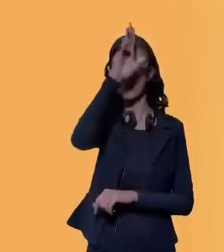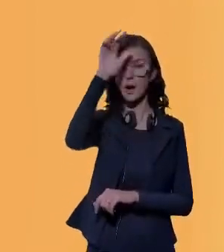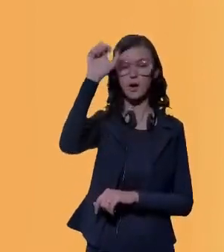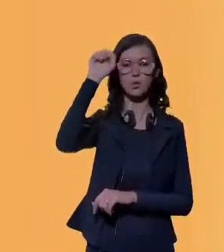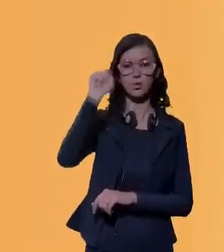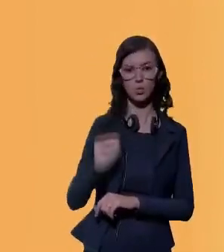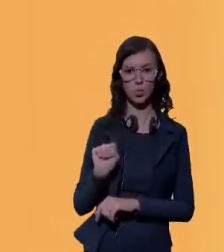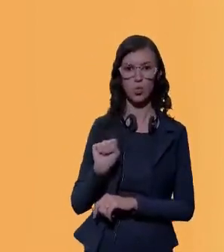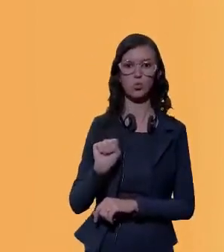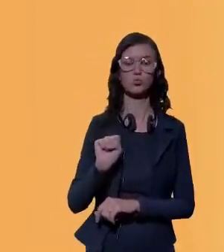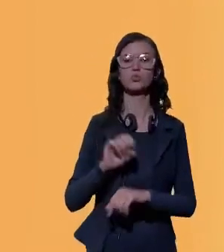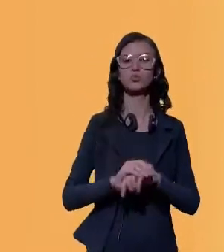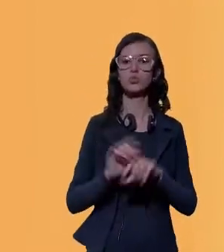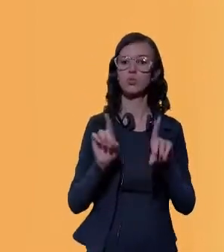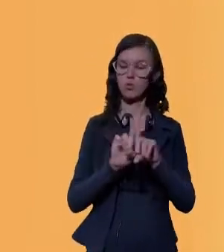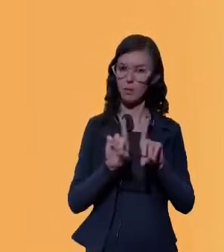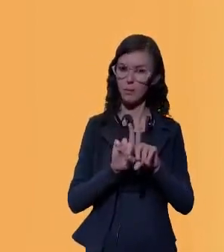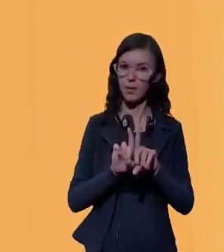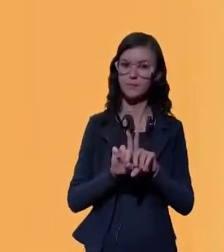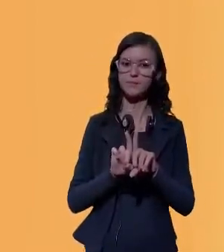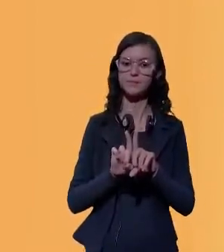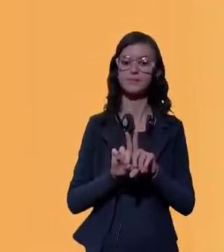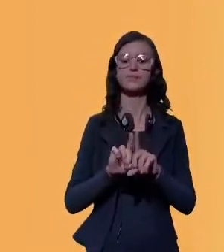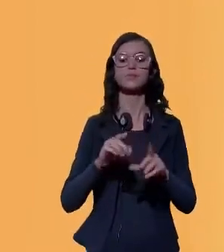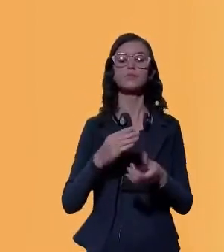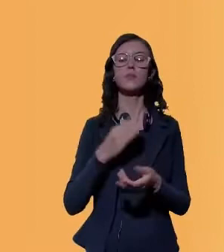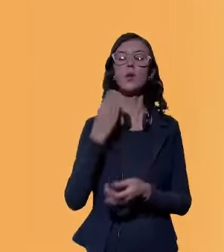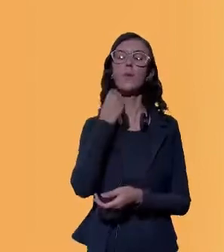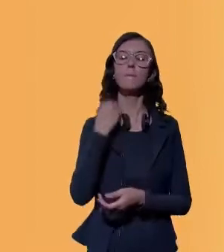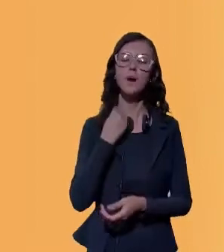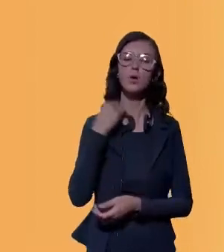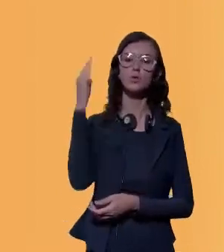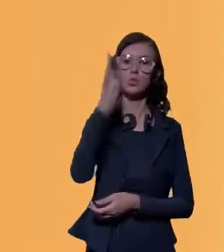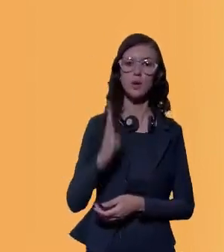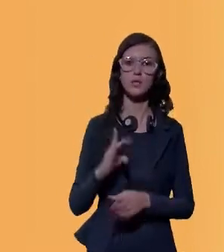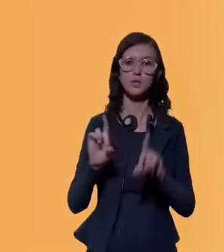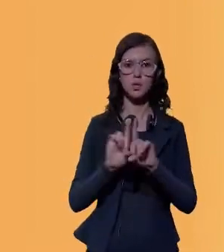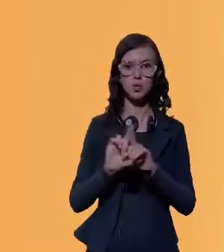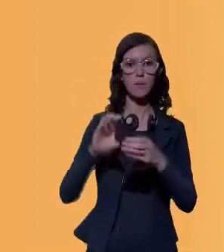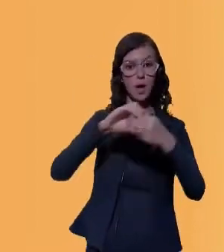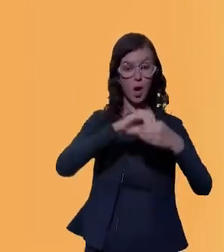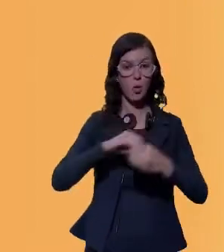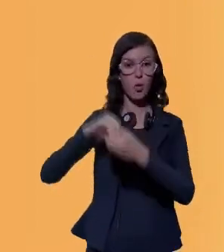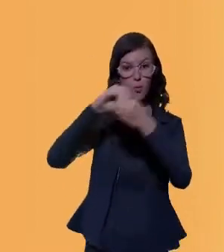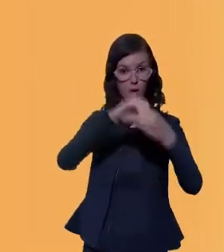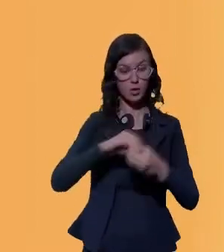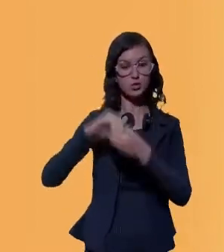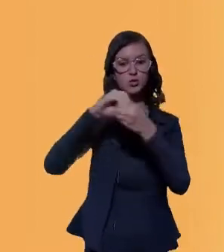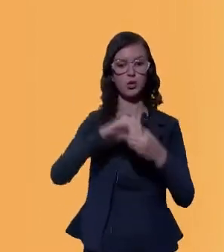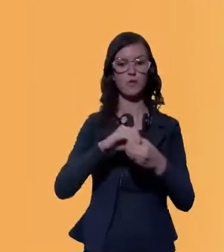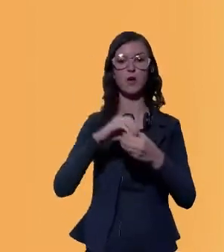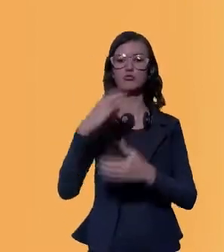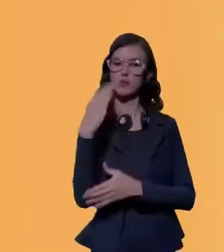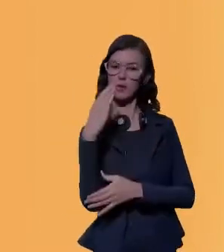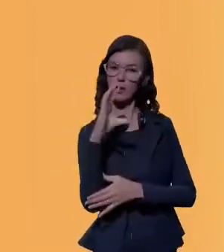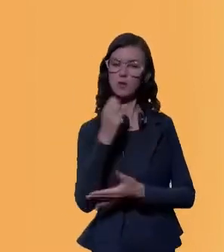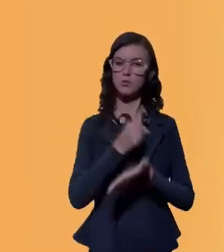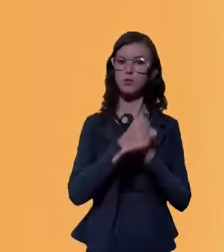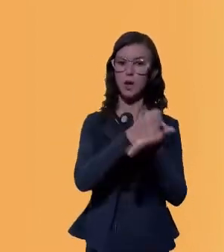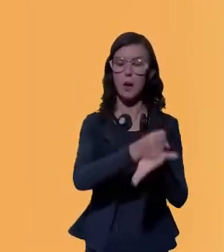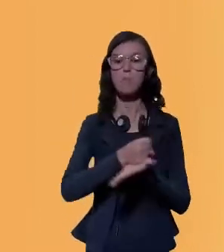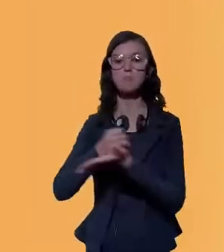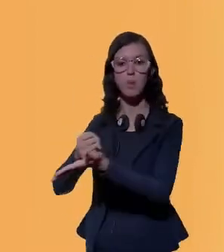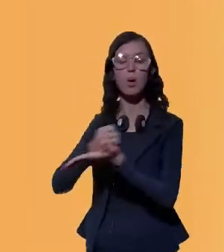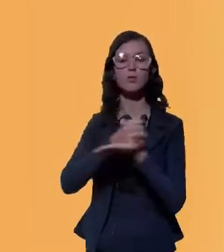disso, o trabalho exercido pelo próprio Banco do Brasil, o BNDES, e as cooperativas de crédito, Banco Ops, Crédito, Cressol, todas